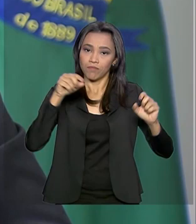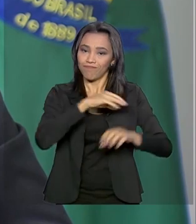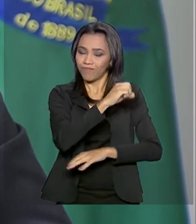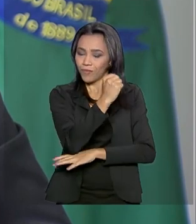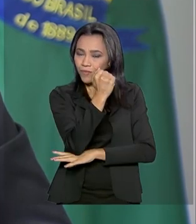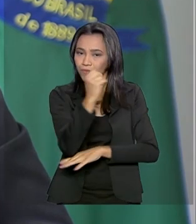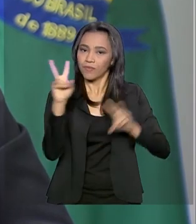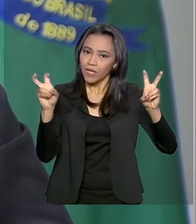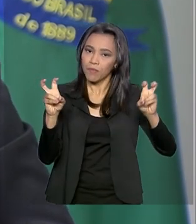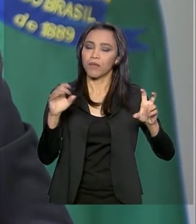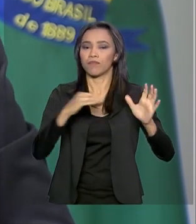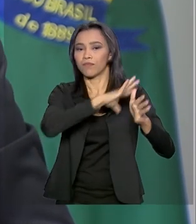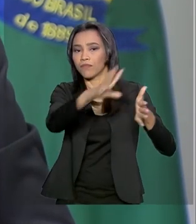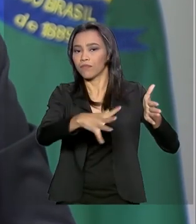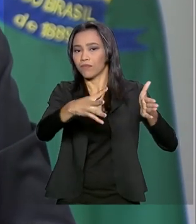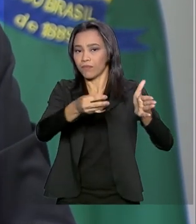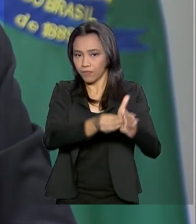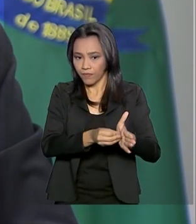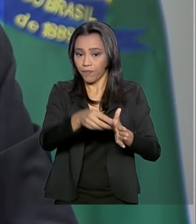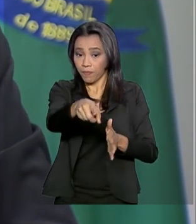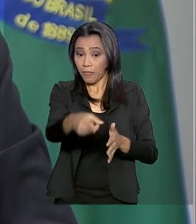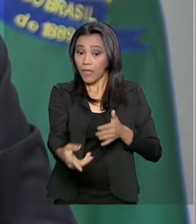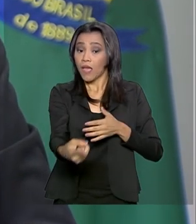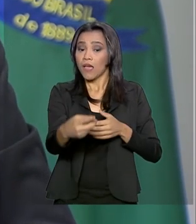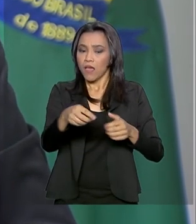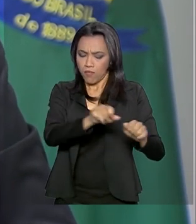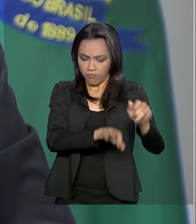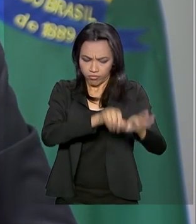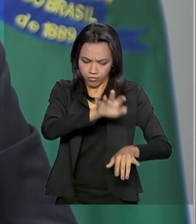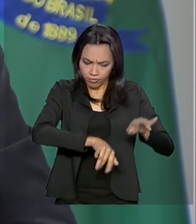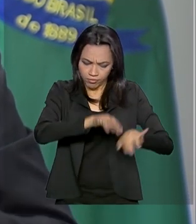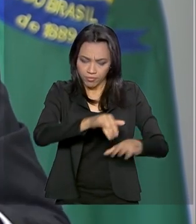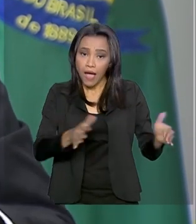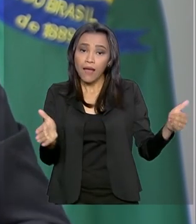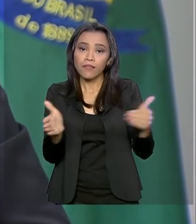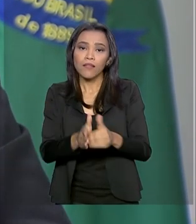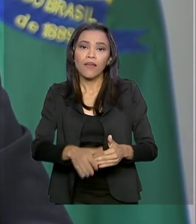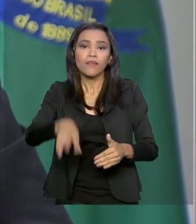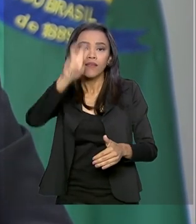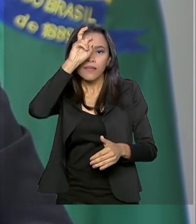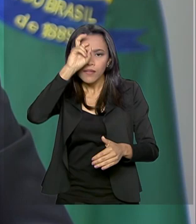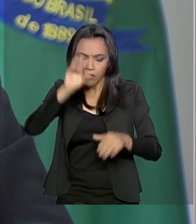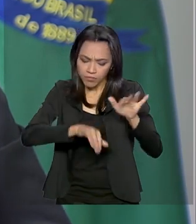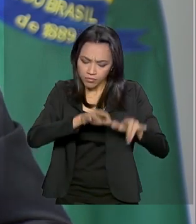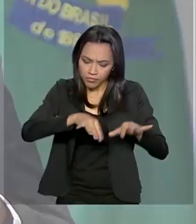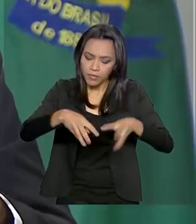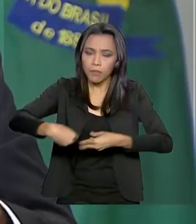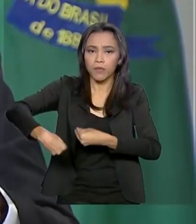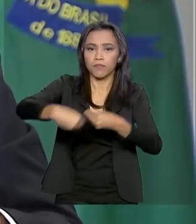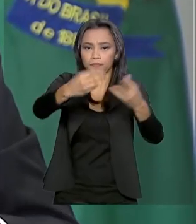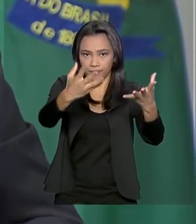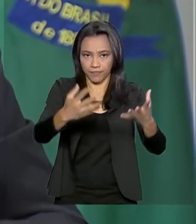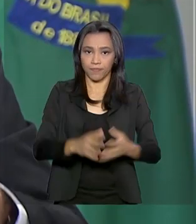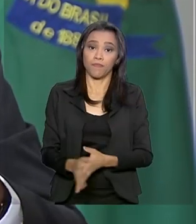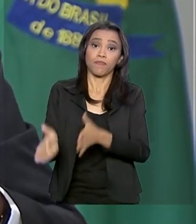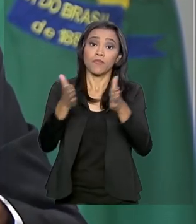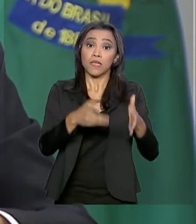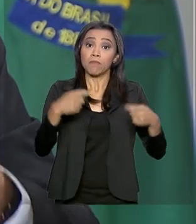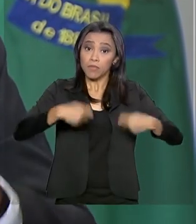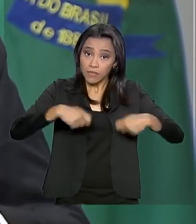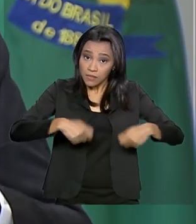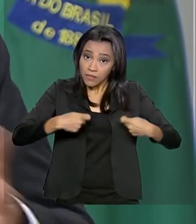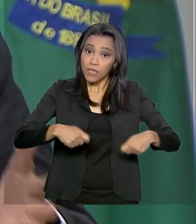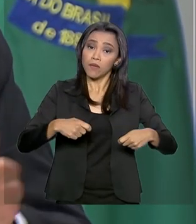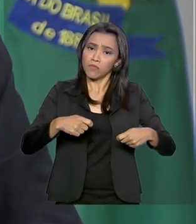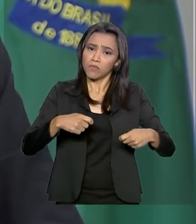Esse documento será feito até quinta-feira pelo ministro Onyx Lorenzoni e nós, se Deus quiser, venceremos essa etapa. O que tem que ser feito e é que vai ser